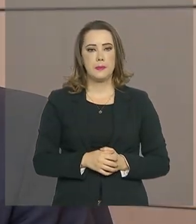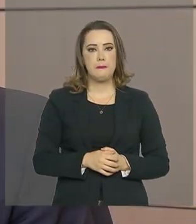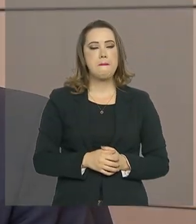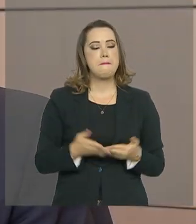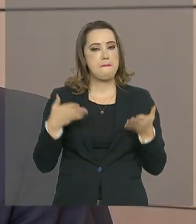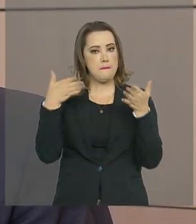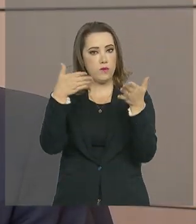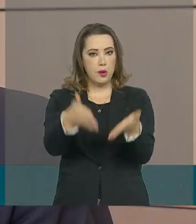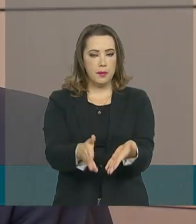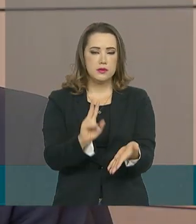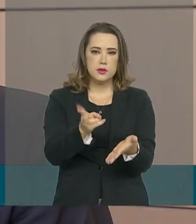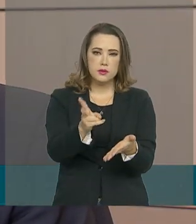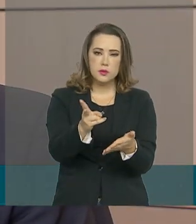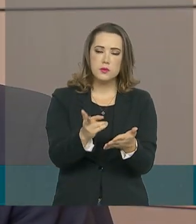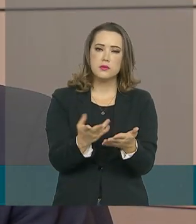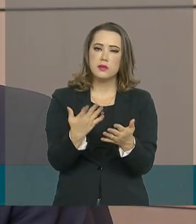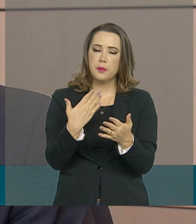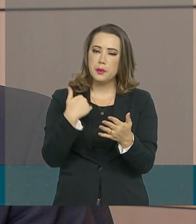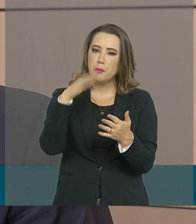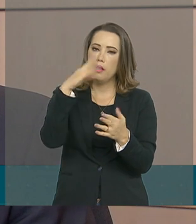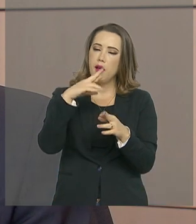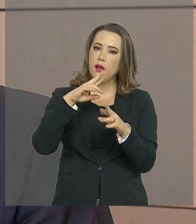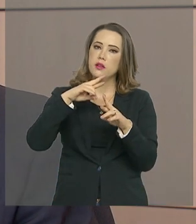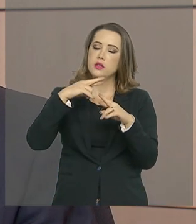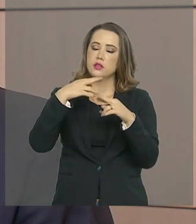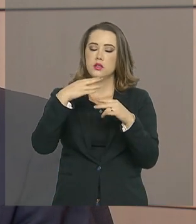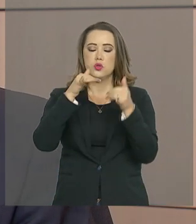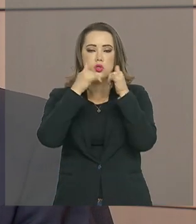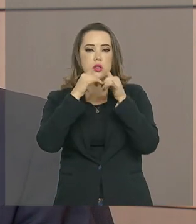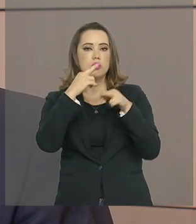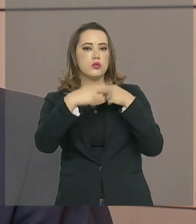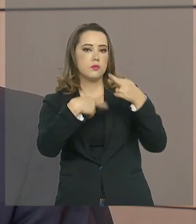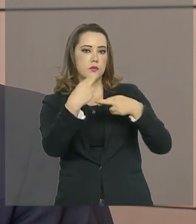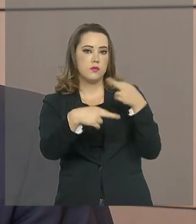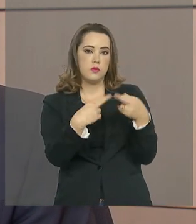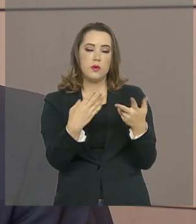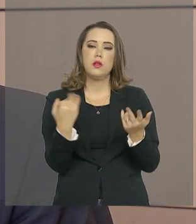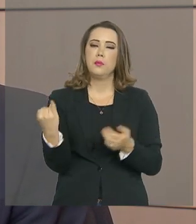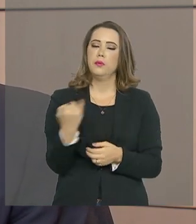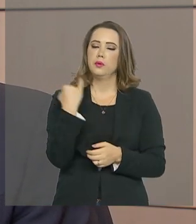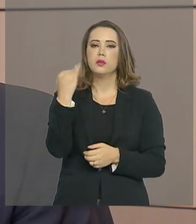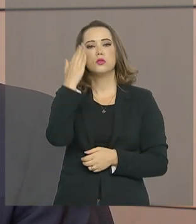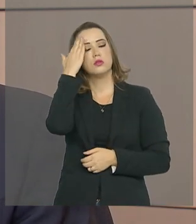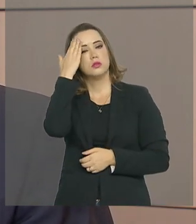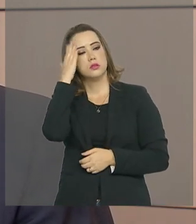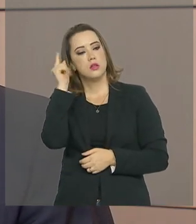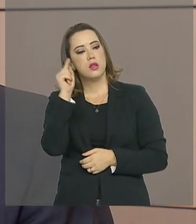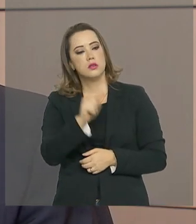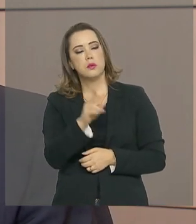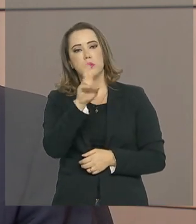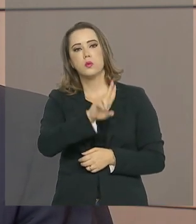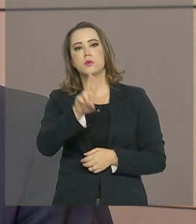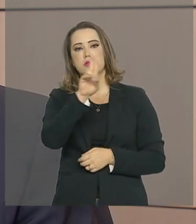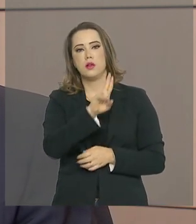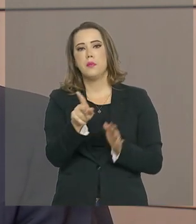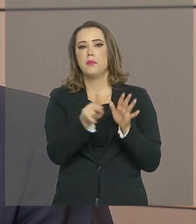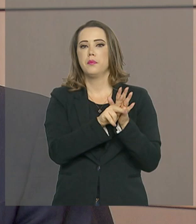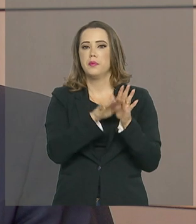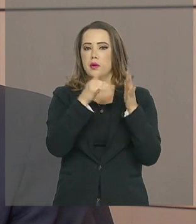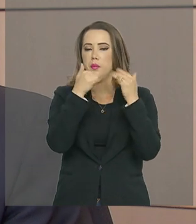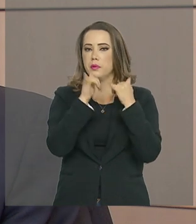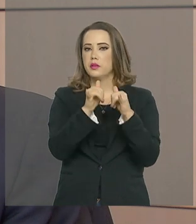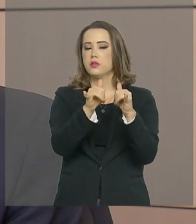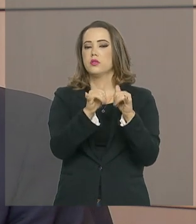das energias renováveis cada vez aumenta. Então a gente se coloca numa situação de destaque, não só na utilização da própria energia